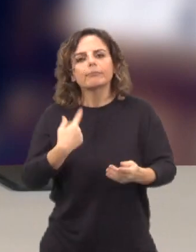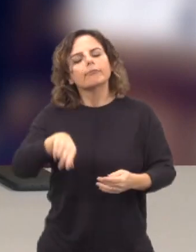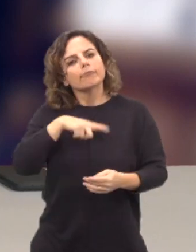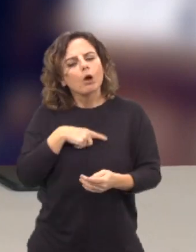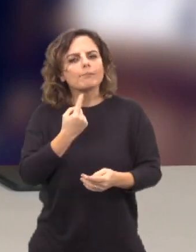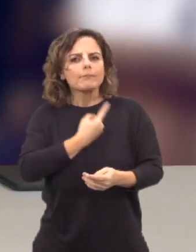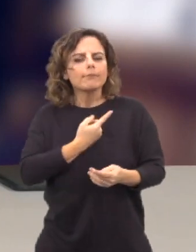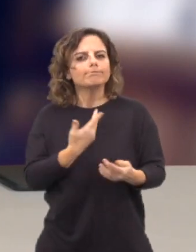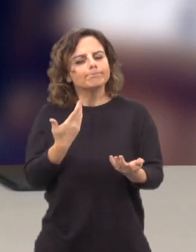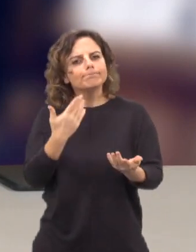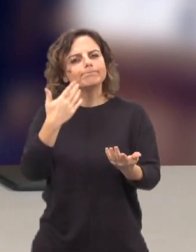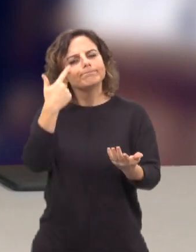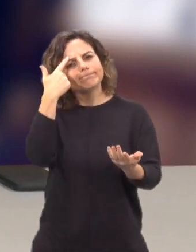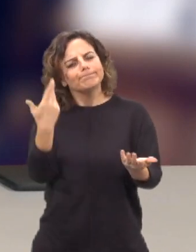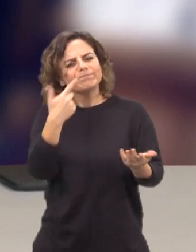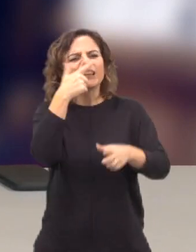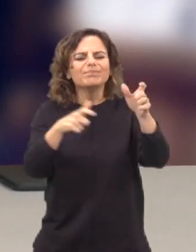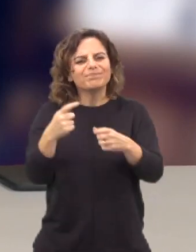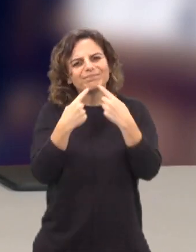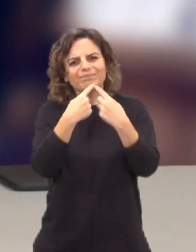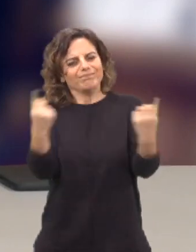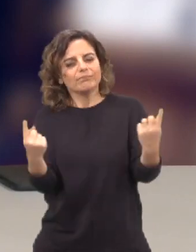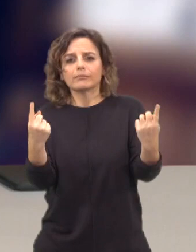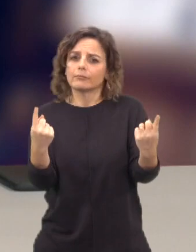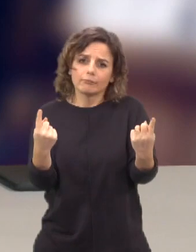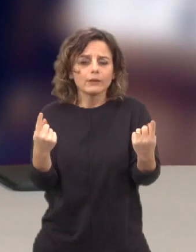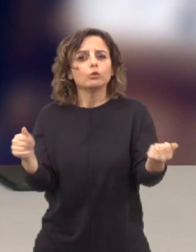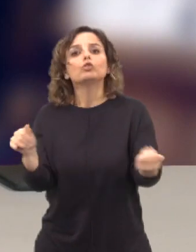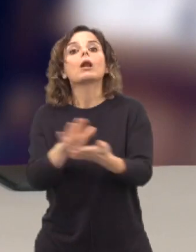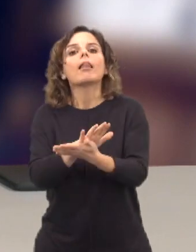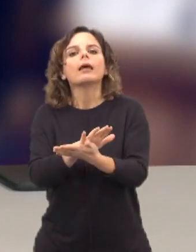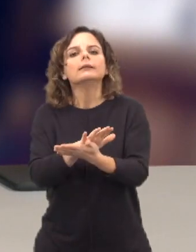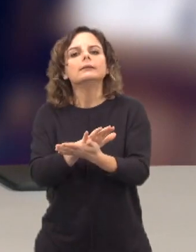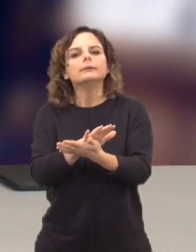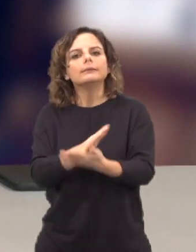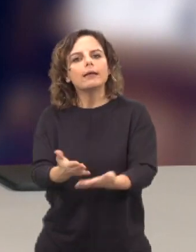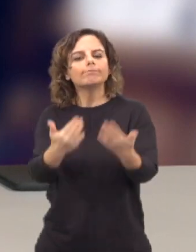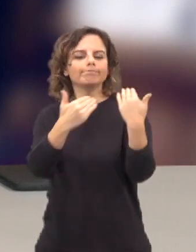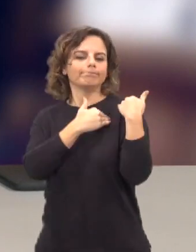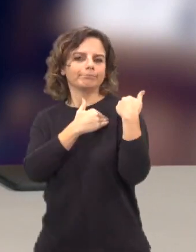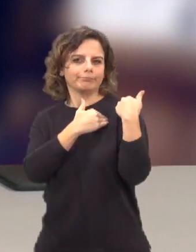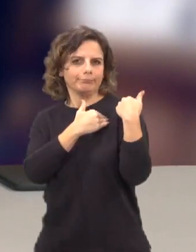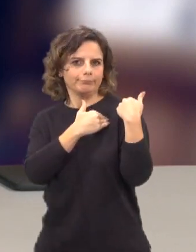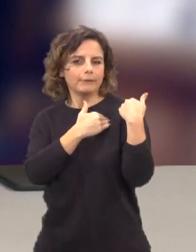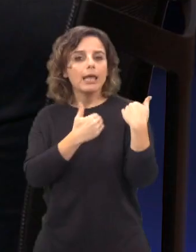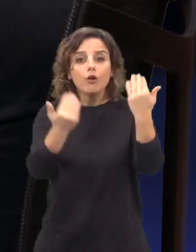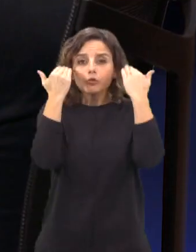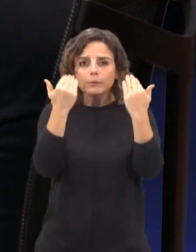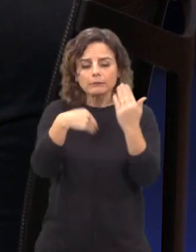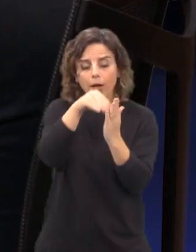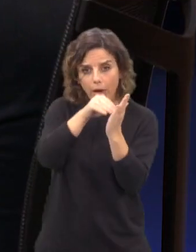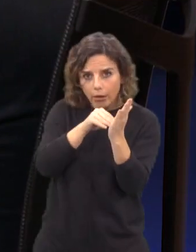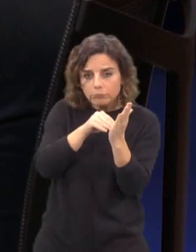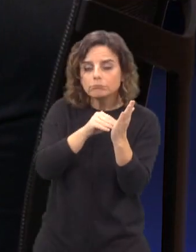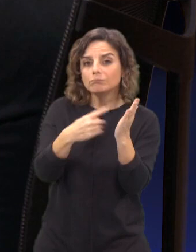devemos ter em consideração e dizer às pessoas é que são obrigações dos jornalistas verificar a informação que veiculam.